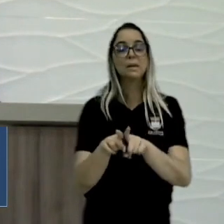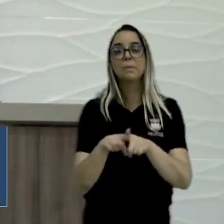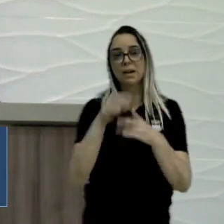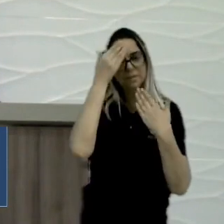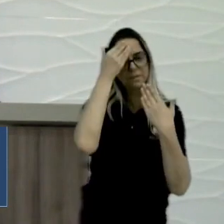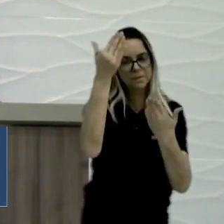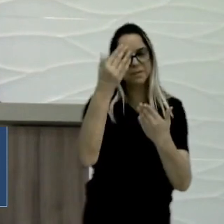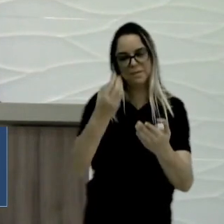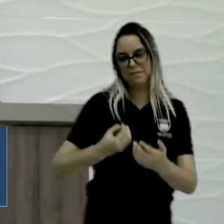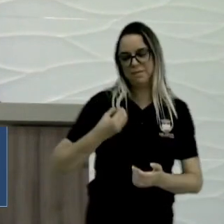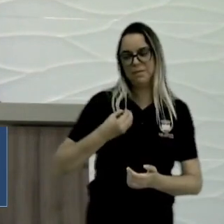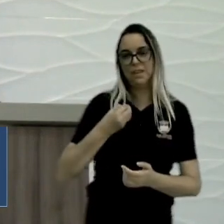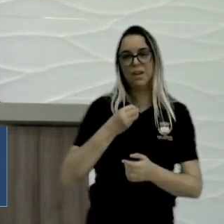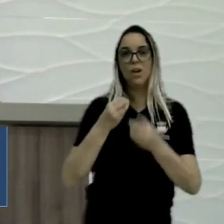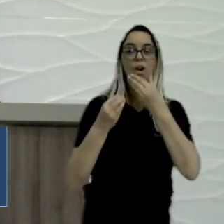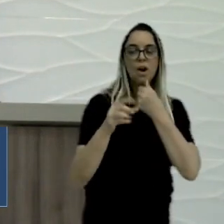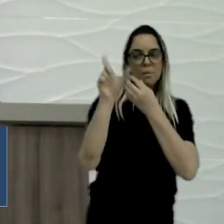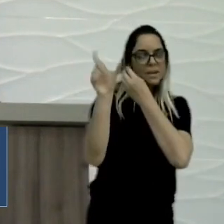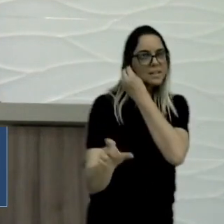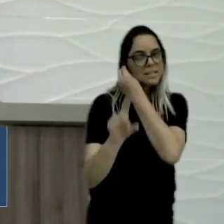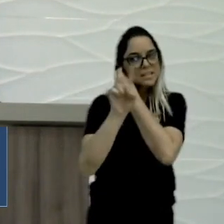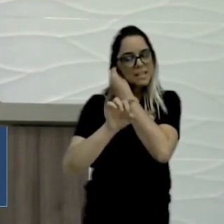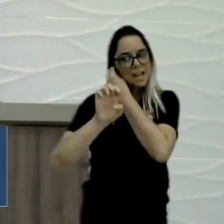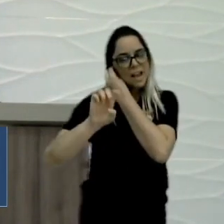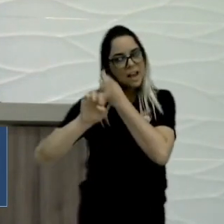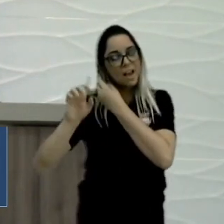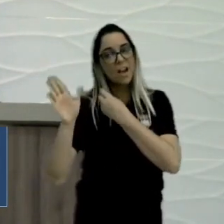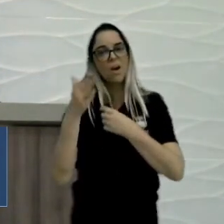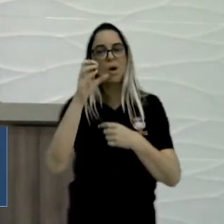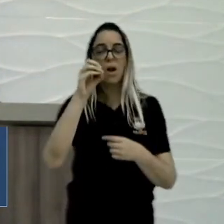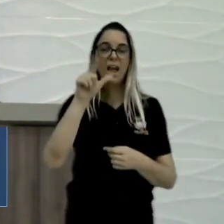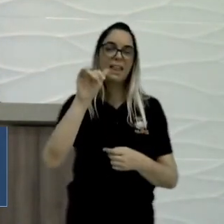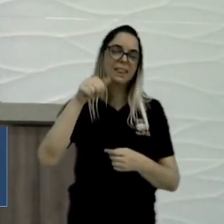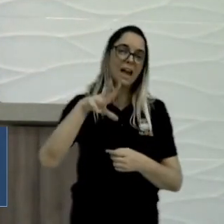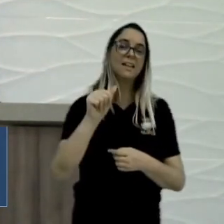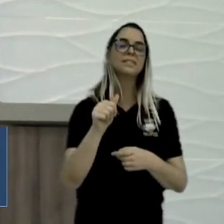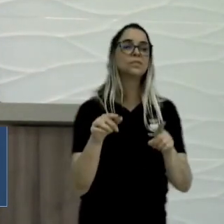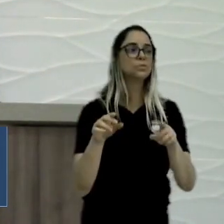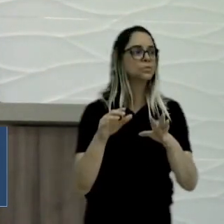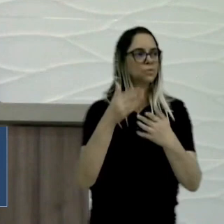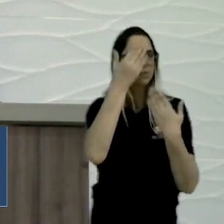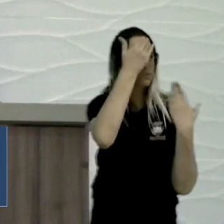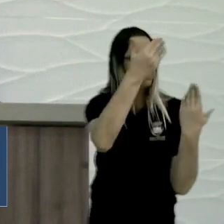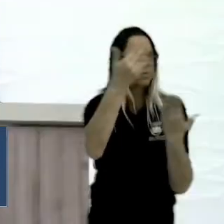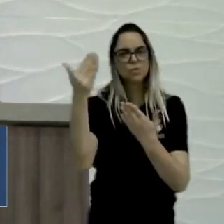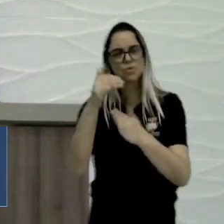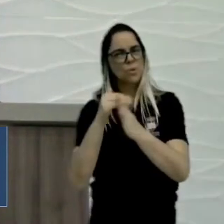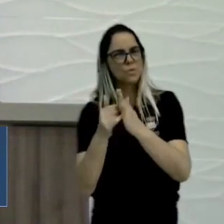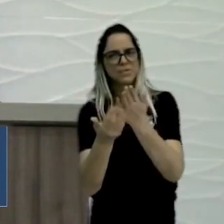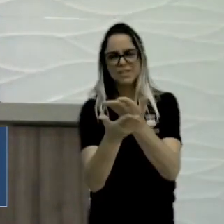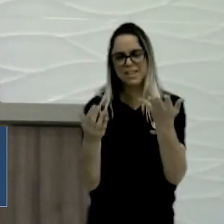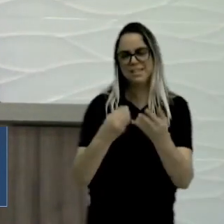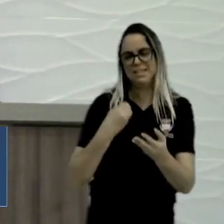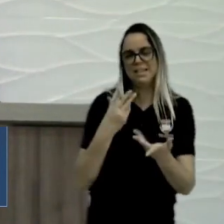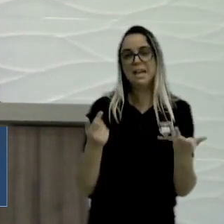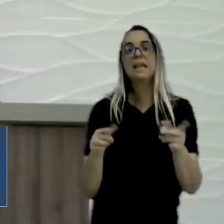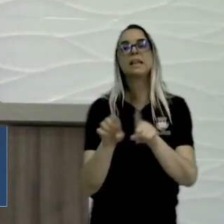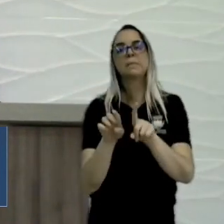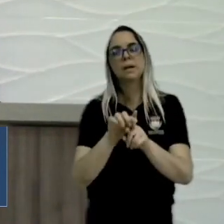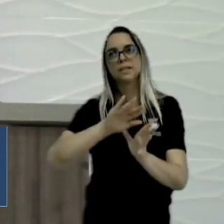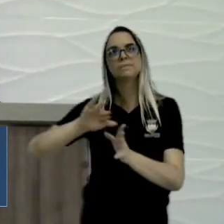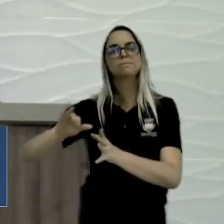Zé Holanda, agradecer a presença de todos aqui que se fazem presente. Desejar um voto de felicitação